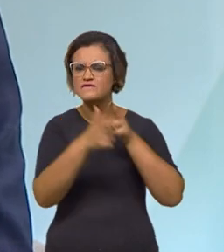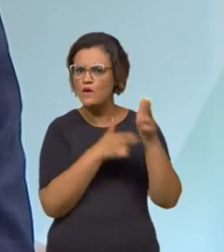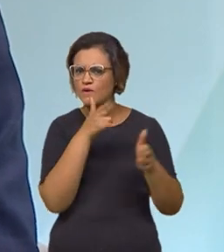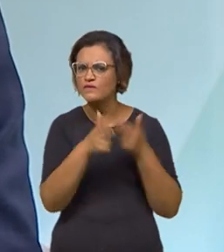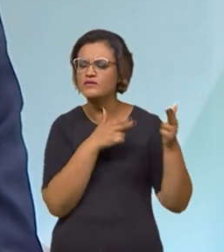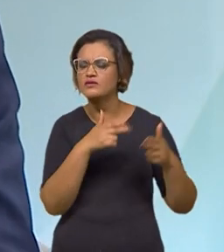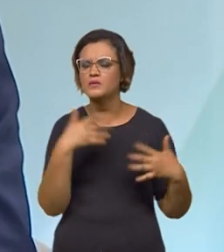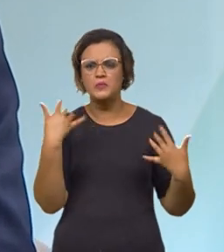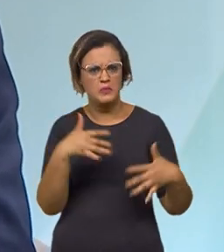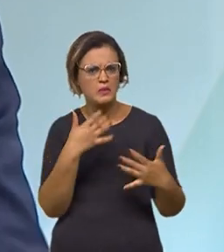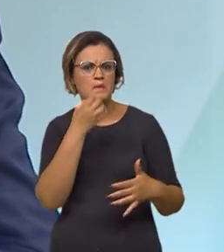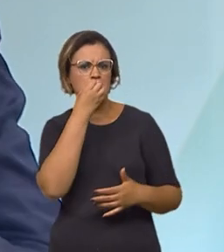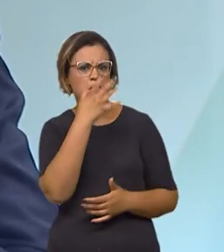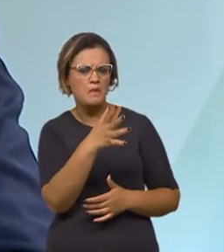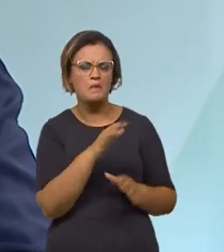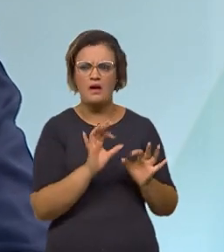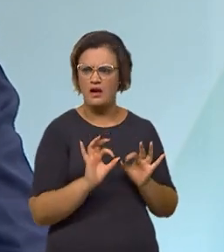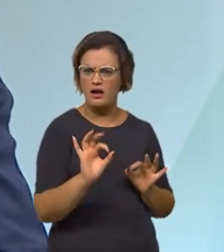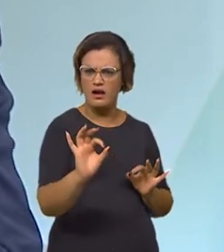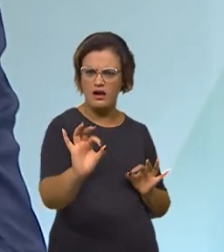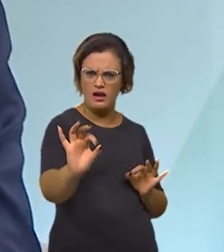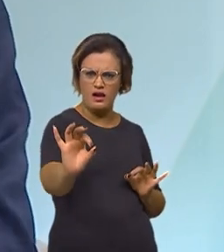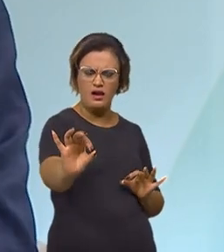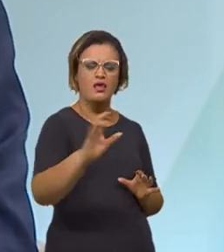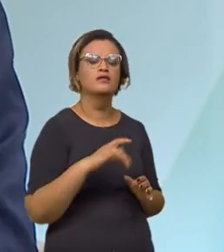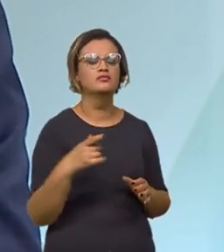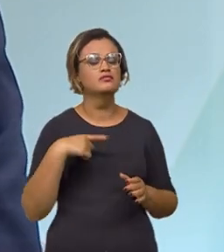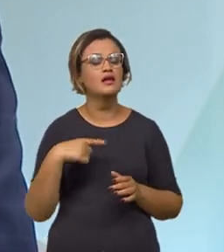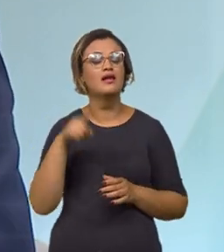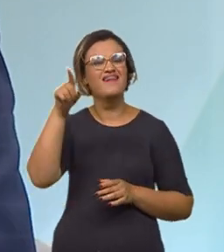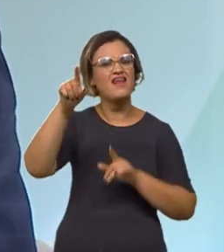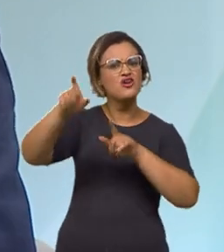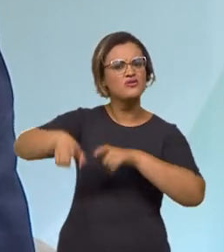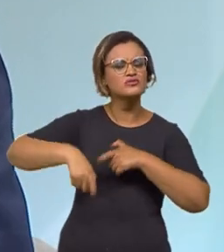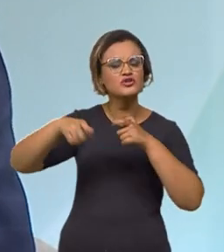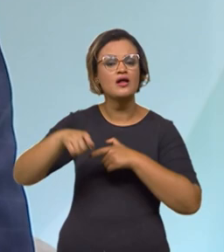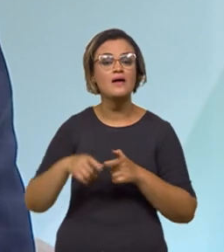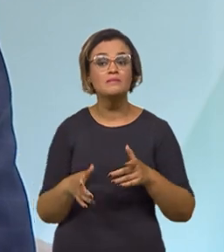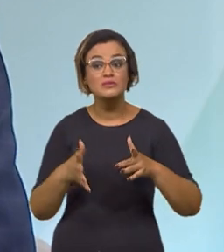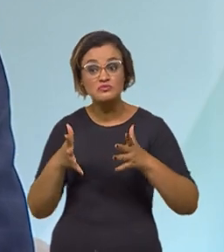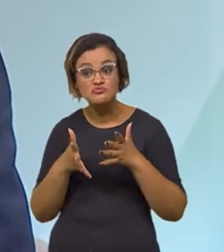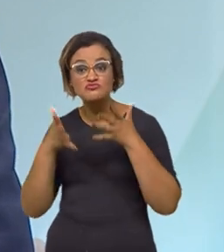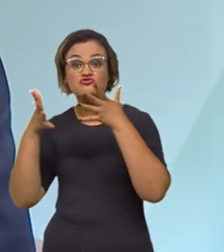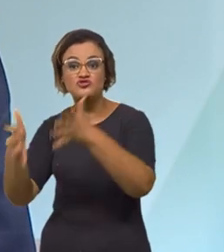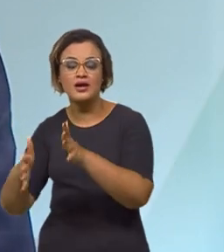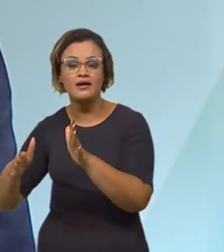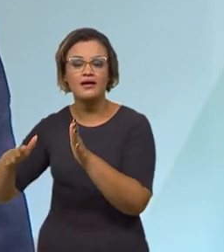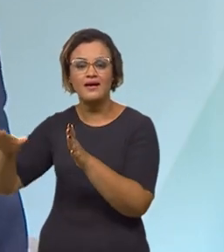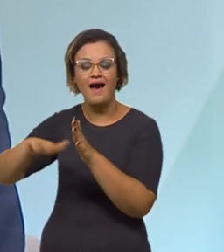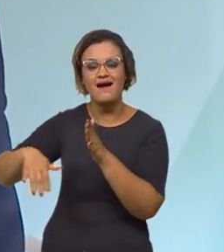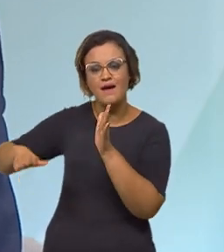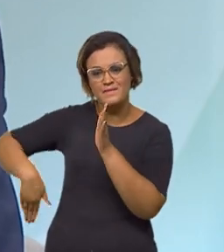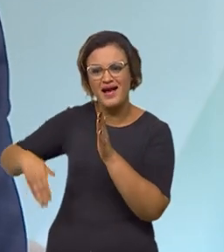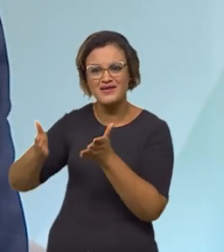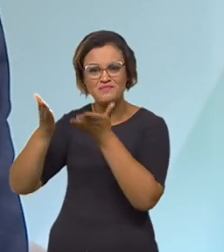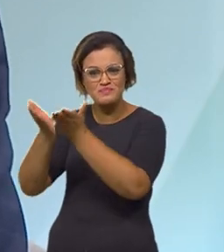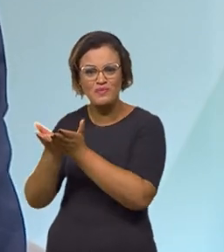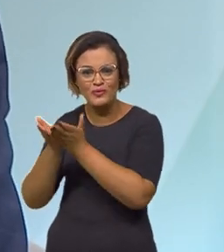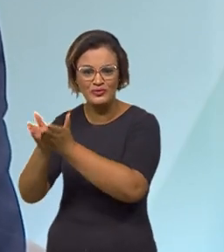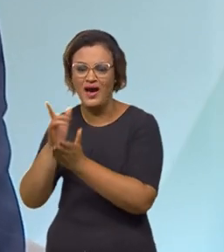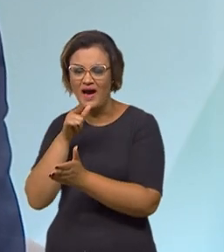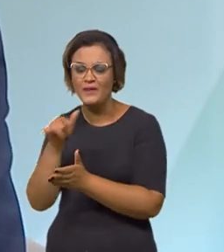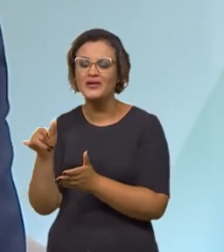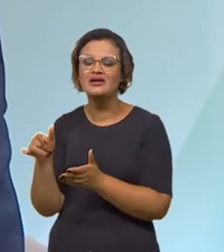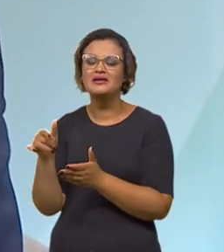modernas, bitola larga, de 1,60m, no interior do país. Mas na chegada ao nosso litoral, aos portos, as ferrovias têm geometria